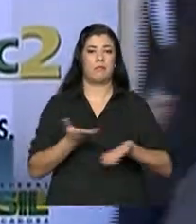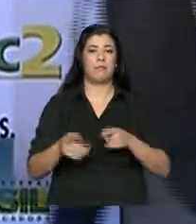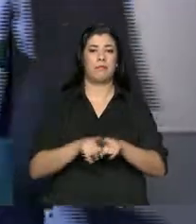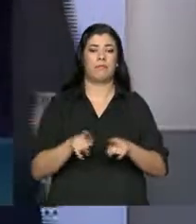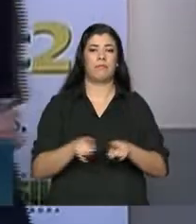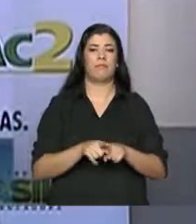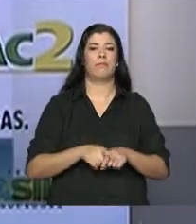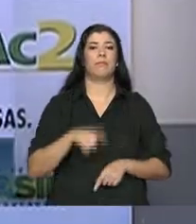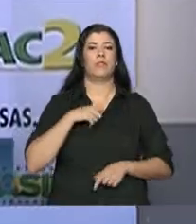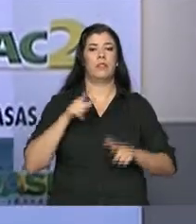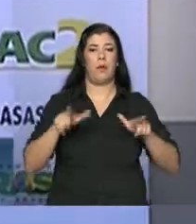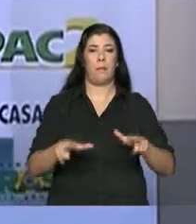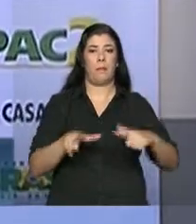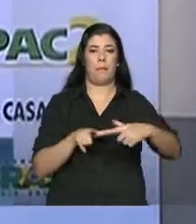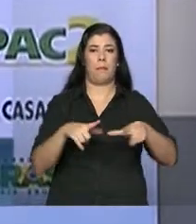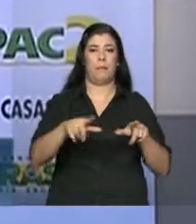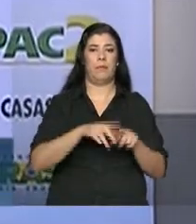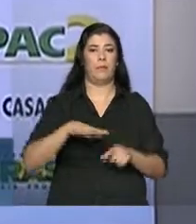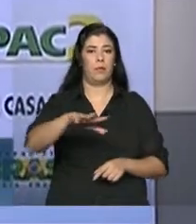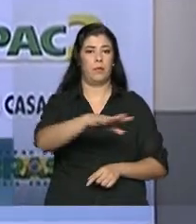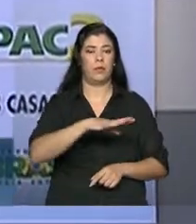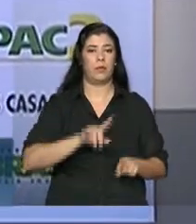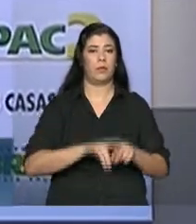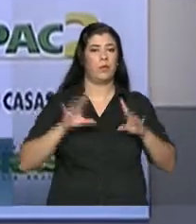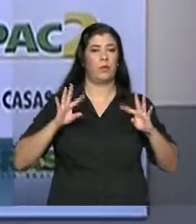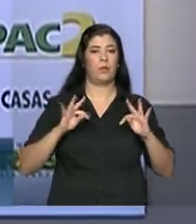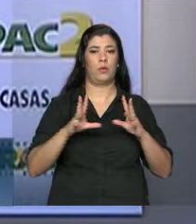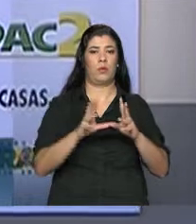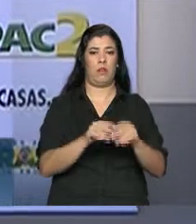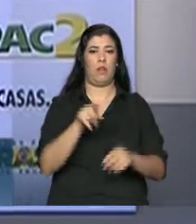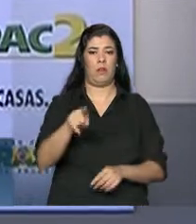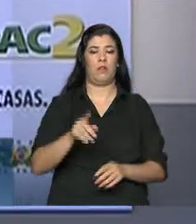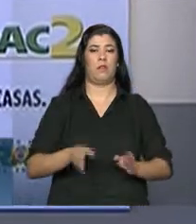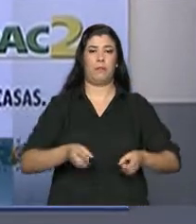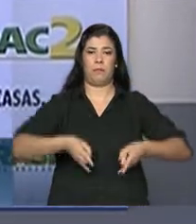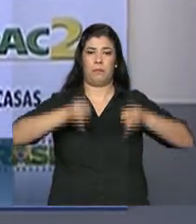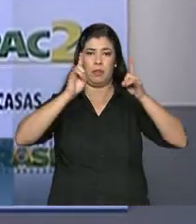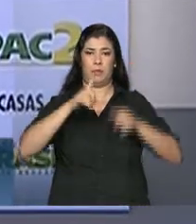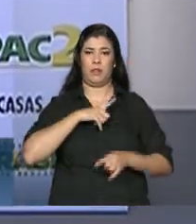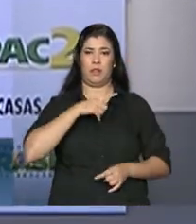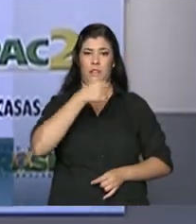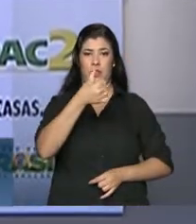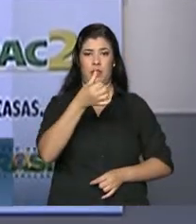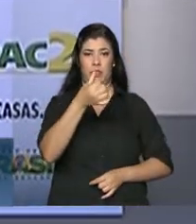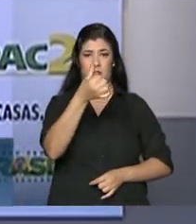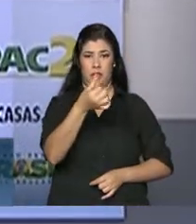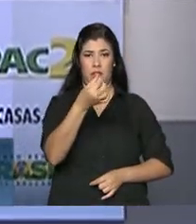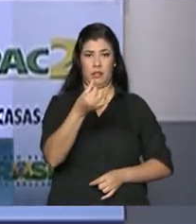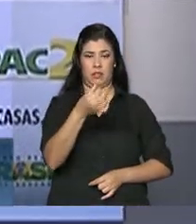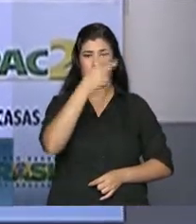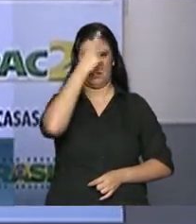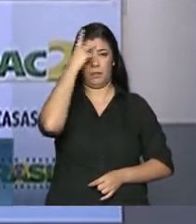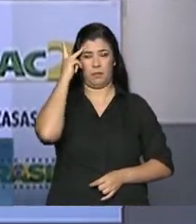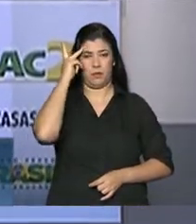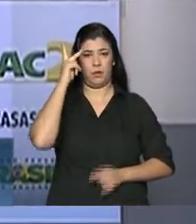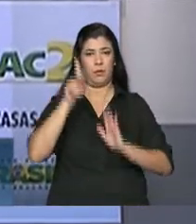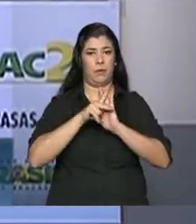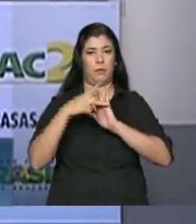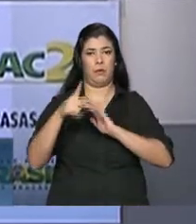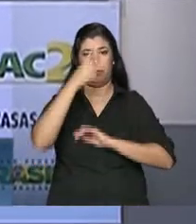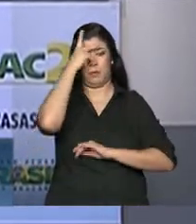ambientes. Do total de apartamentos, 16 unidades são adaptadas a pessoas com deficiência.